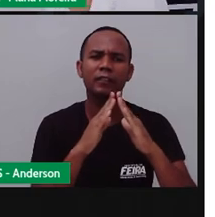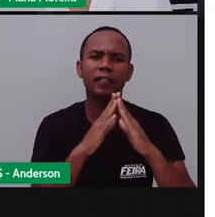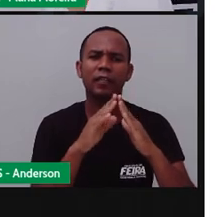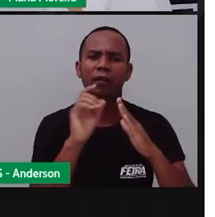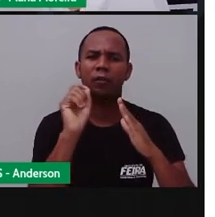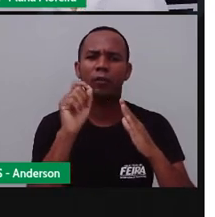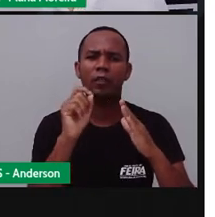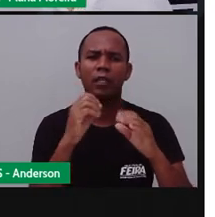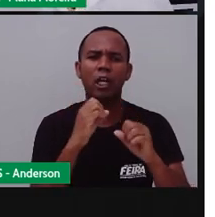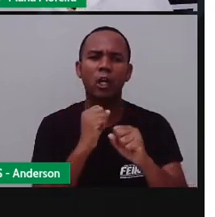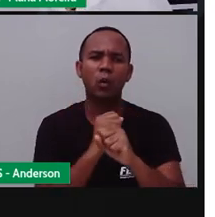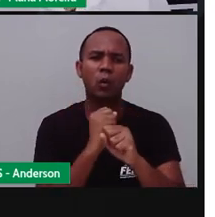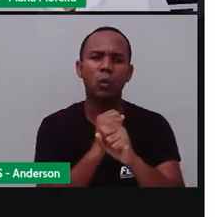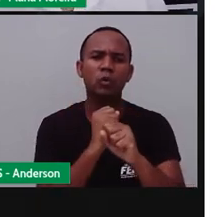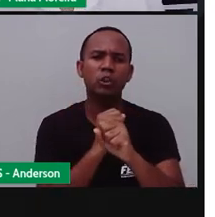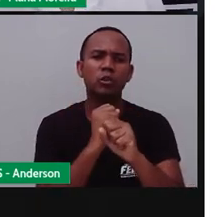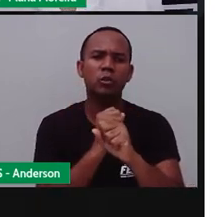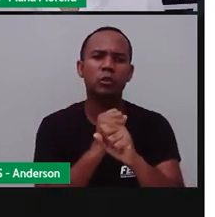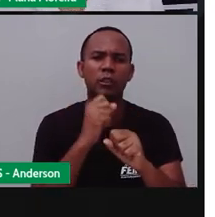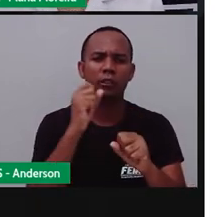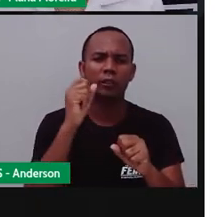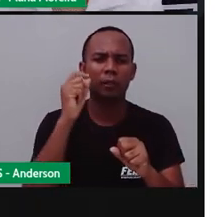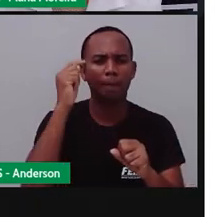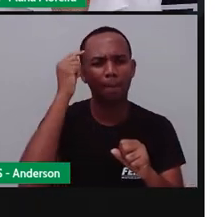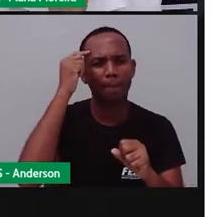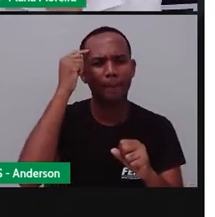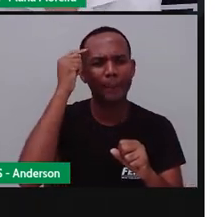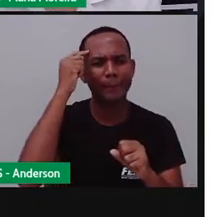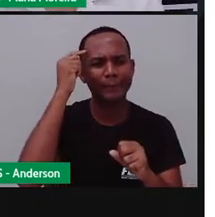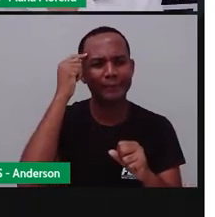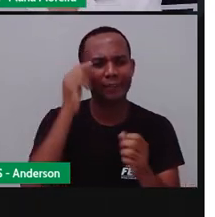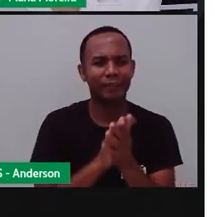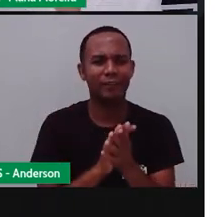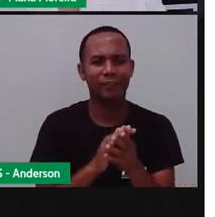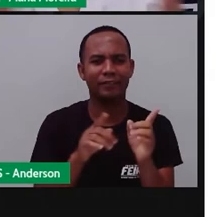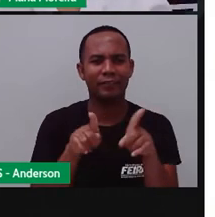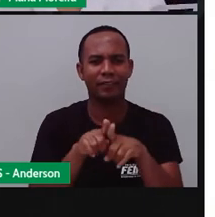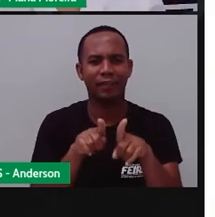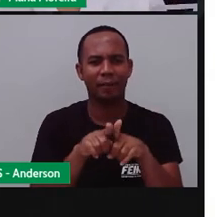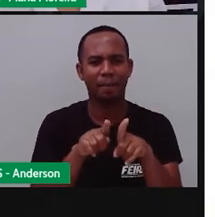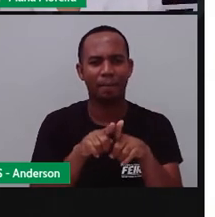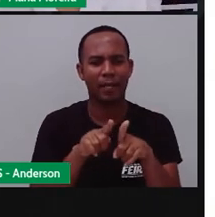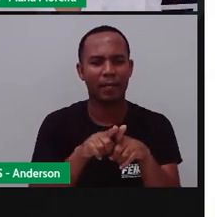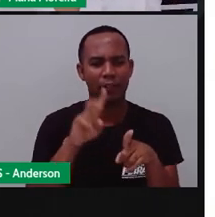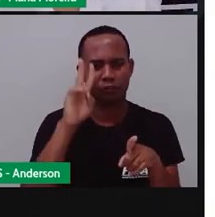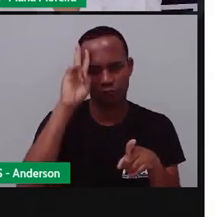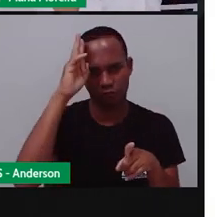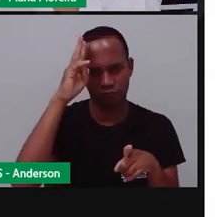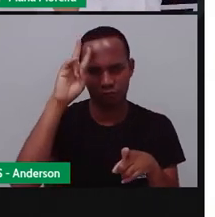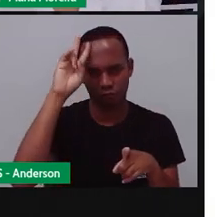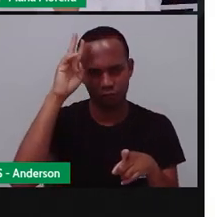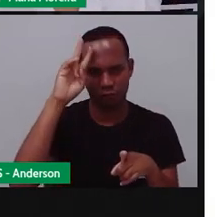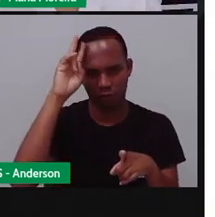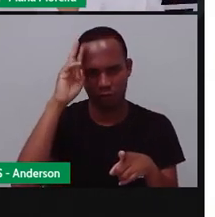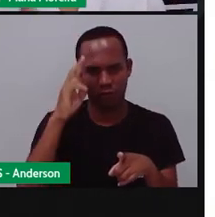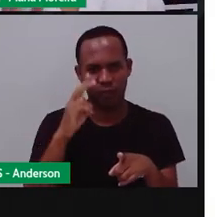Vamos aqui agora pensar também na história dos três porquinhos que tinham lá as três